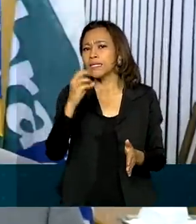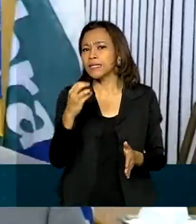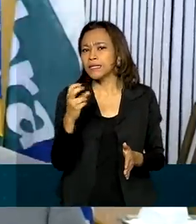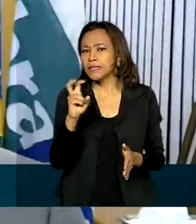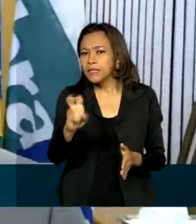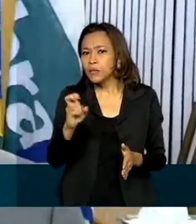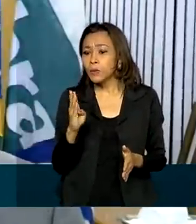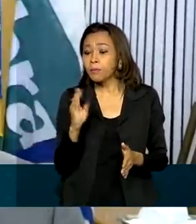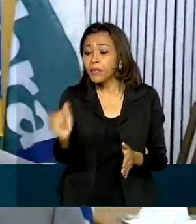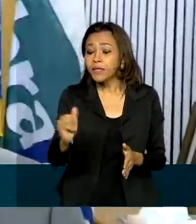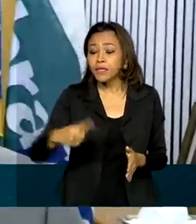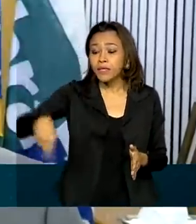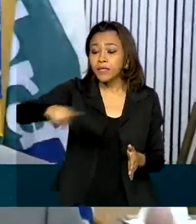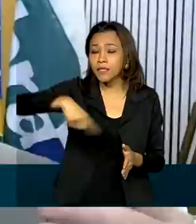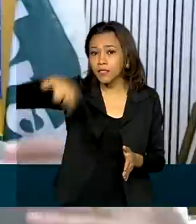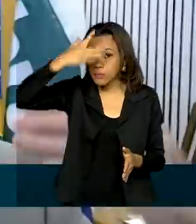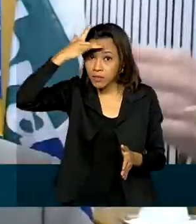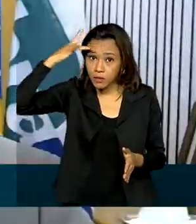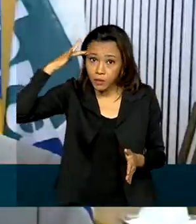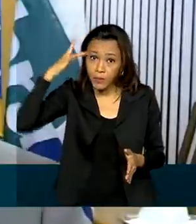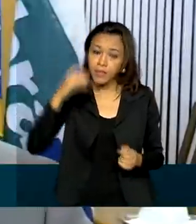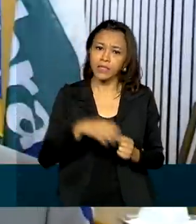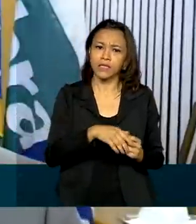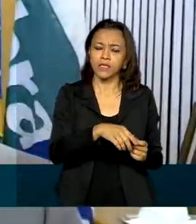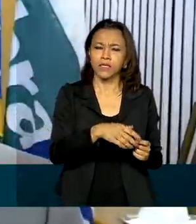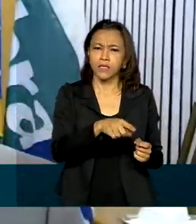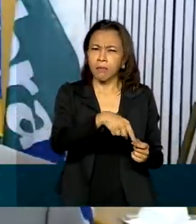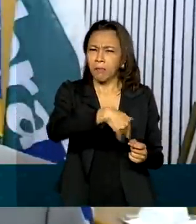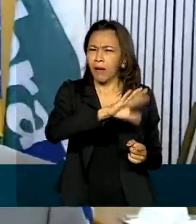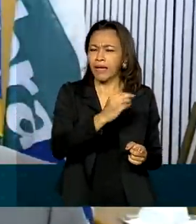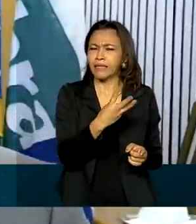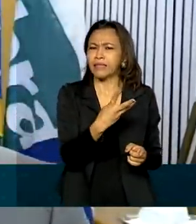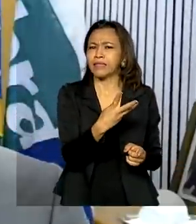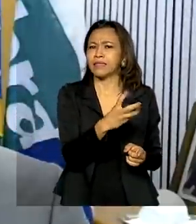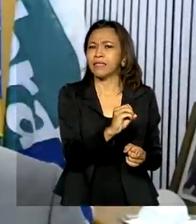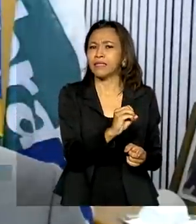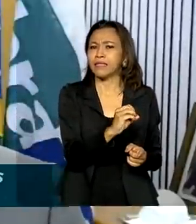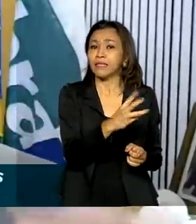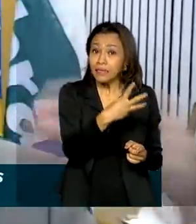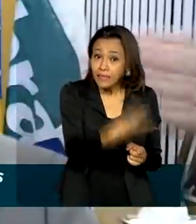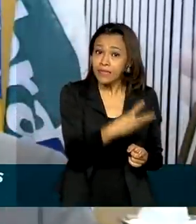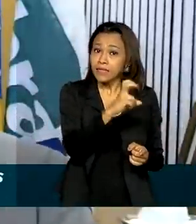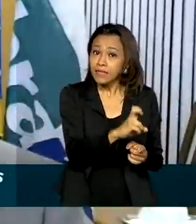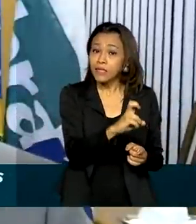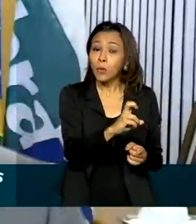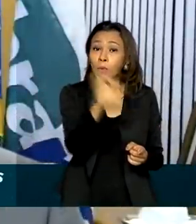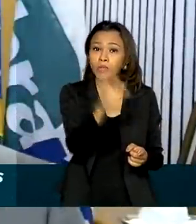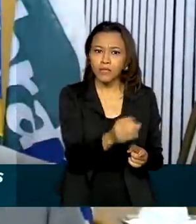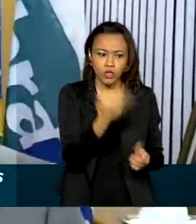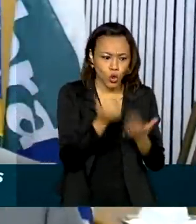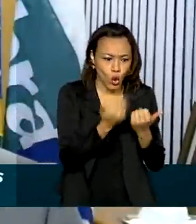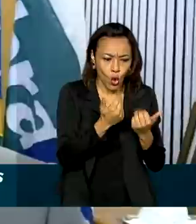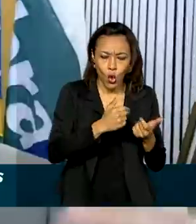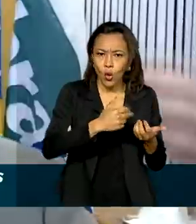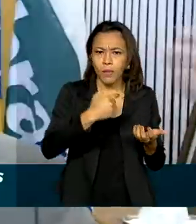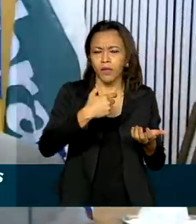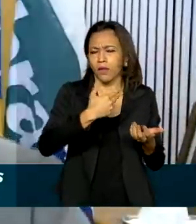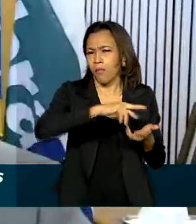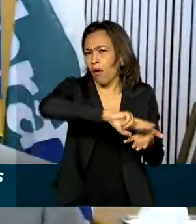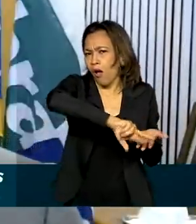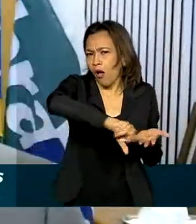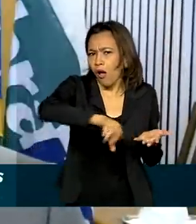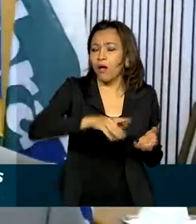pessoas, nós vamos ter uma demanda de mais 35% de alimentos, 40% de energia